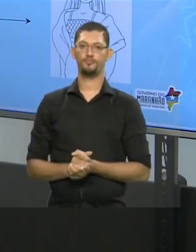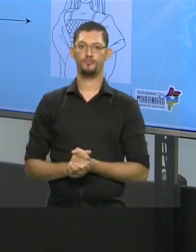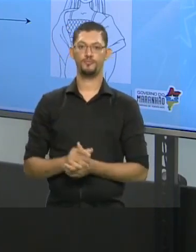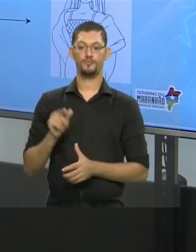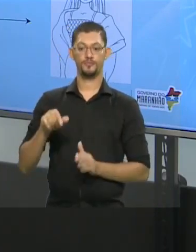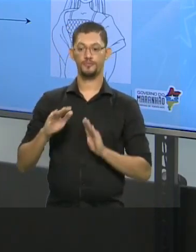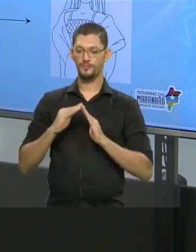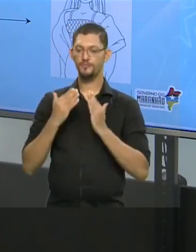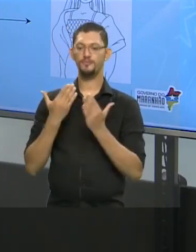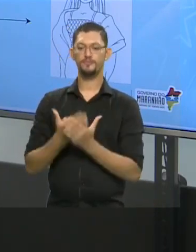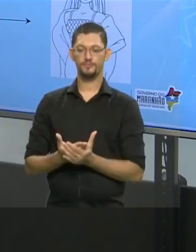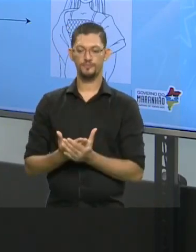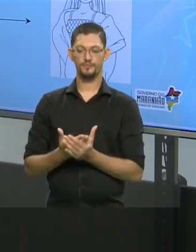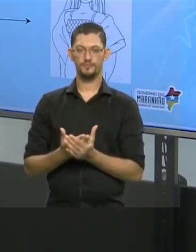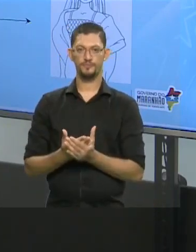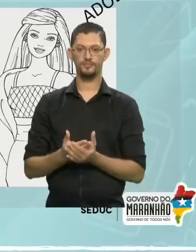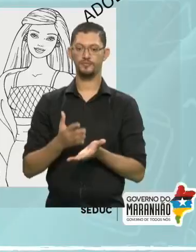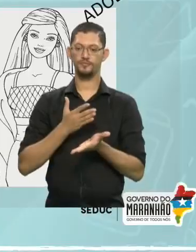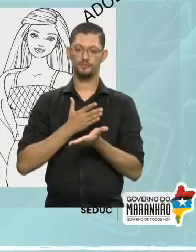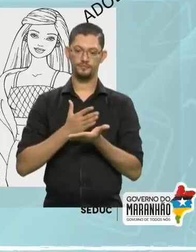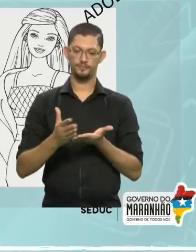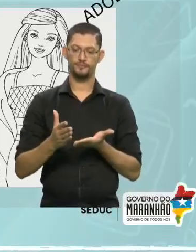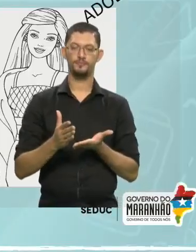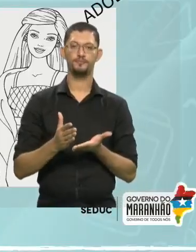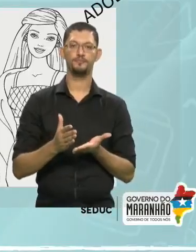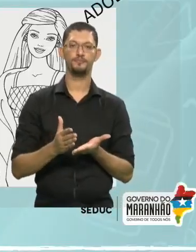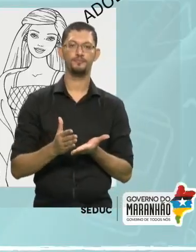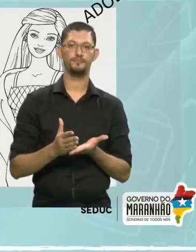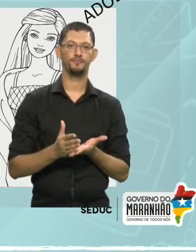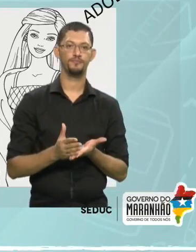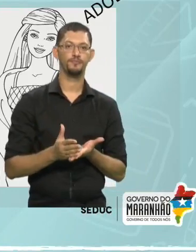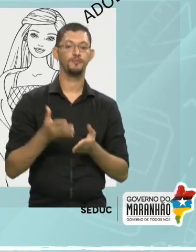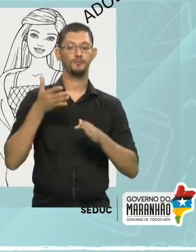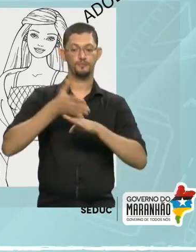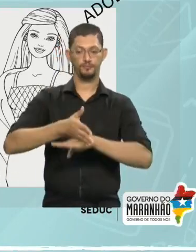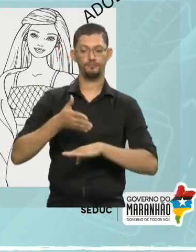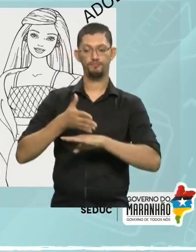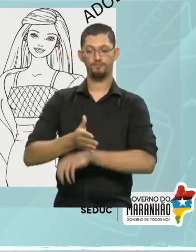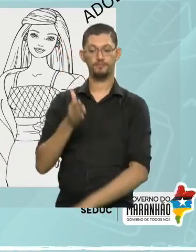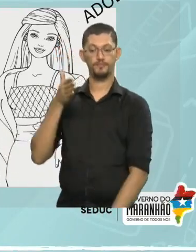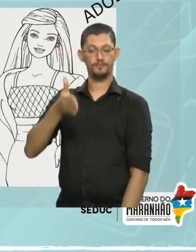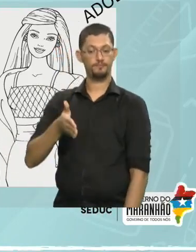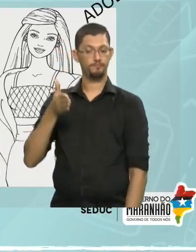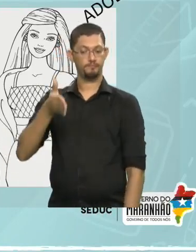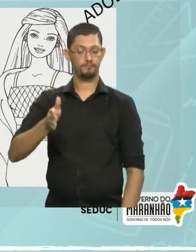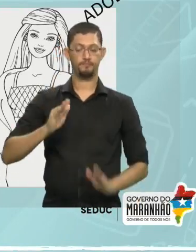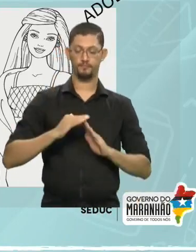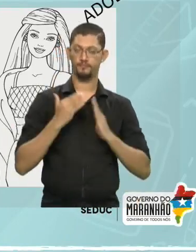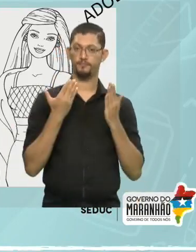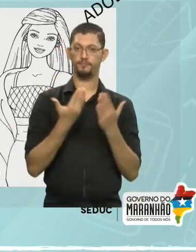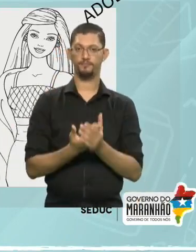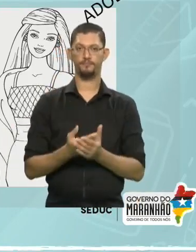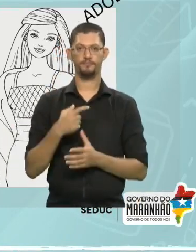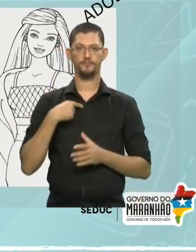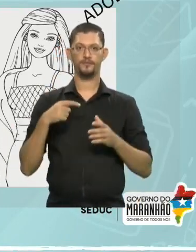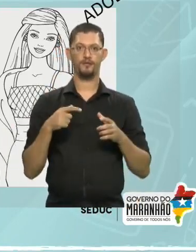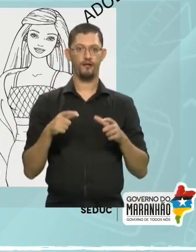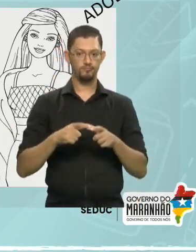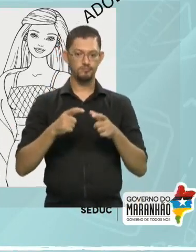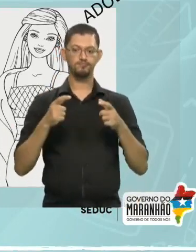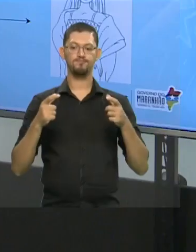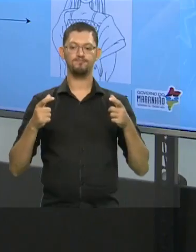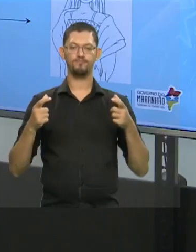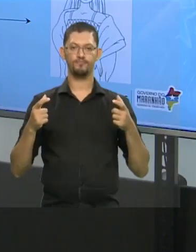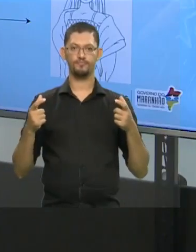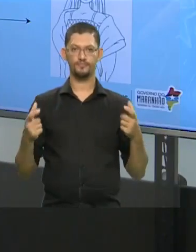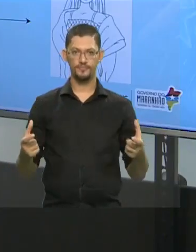vai para a escola. A gente começa a frequentar a escola. E aí a gente amplia